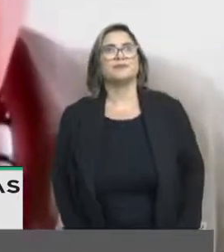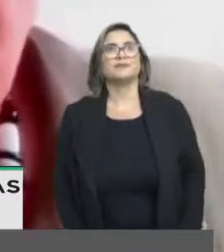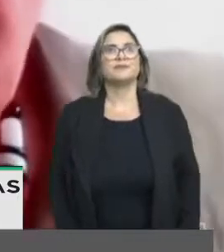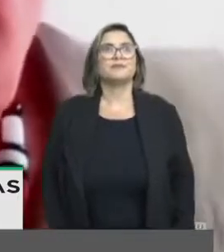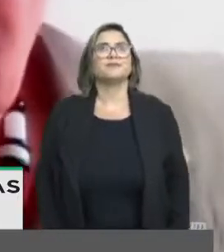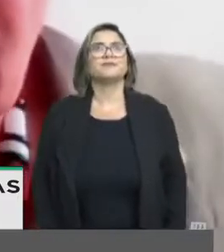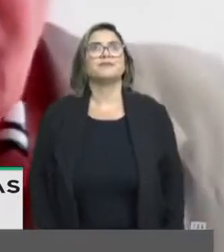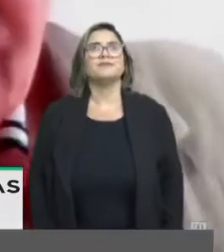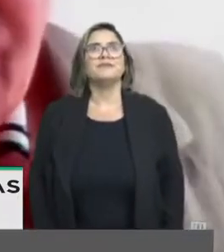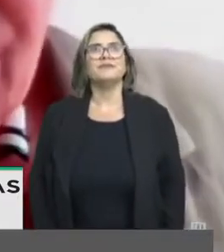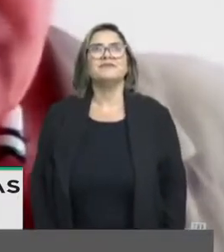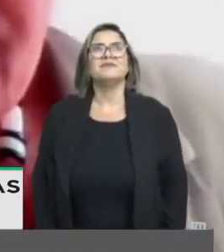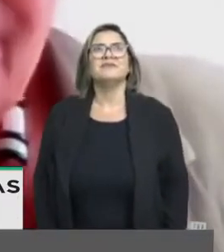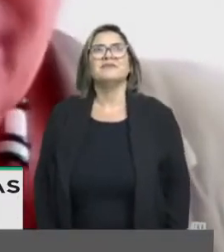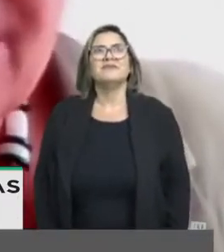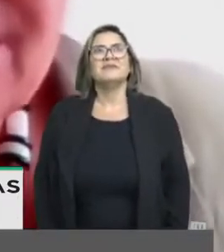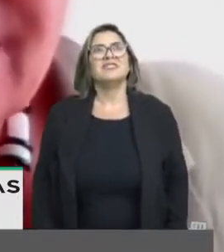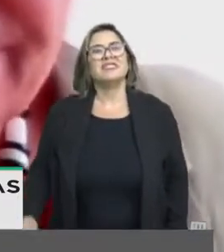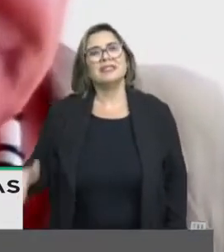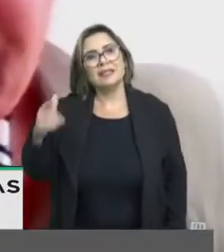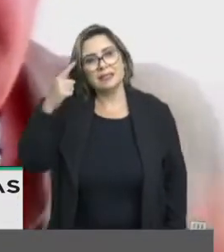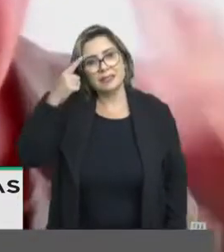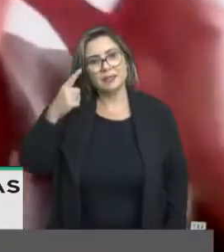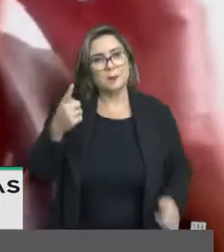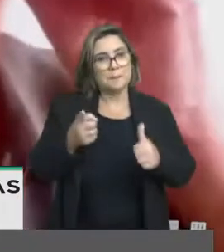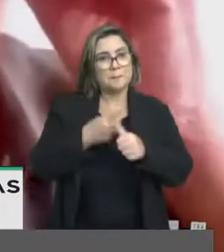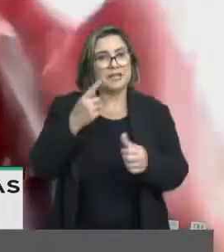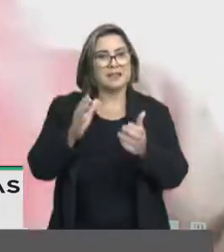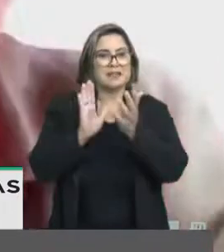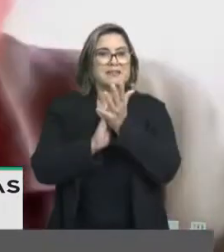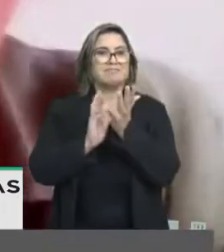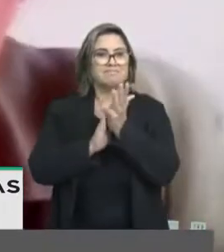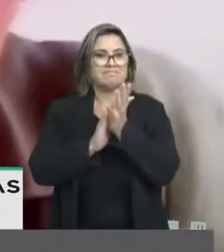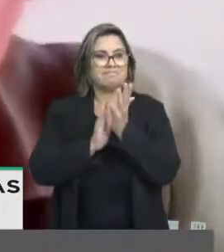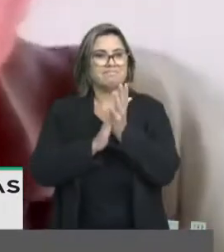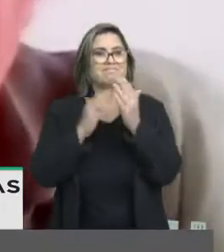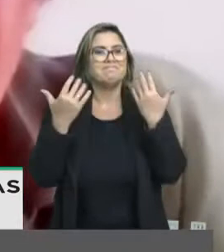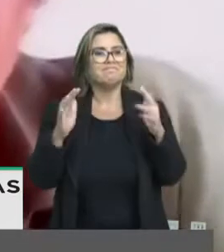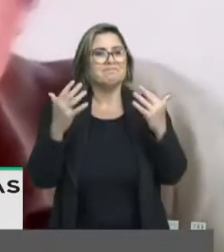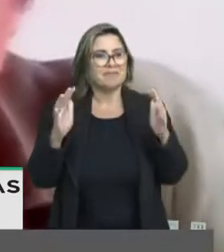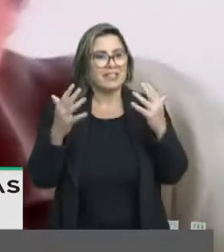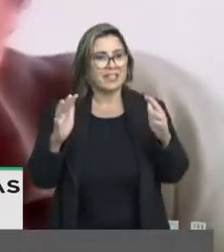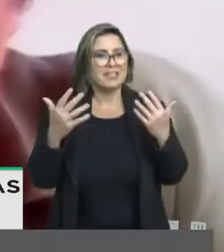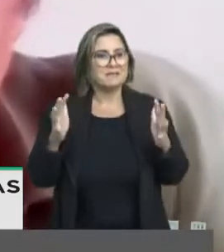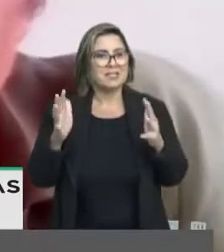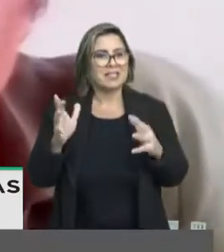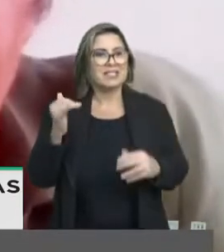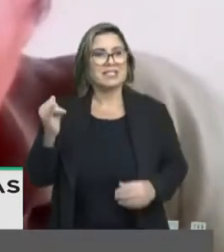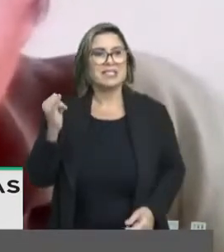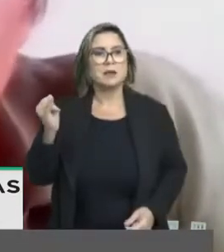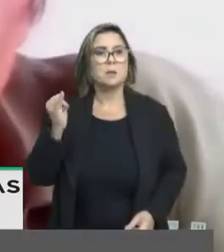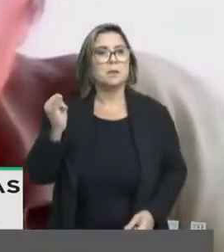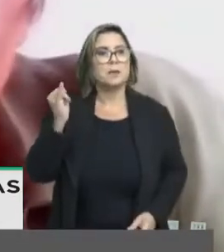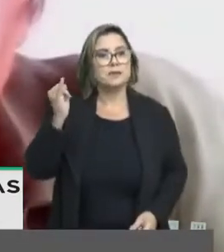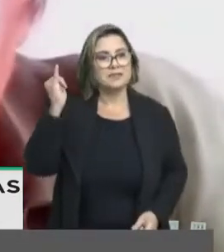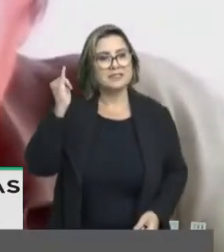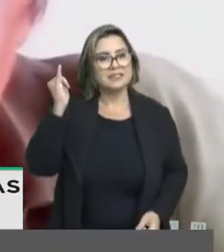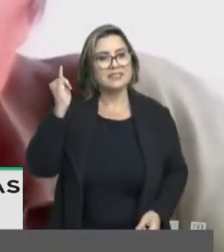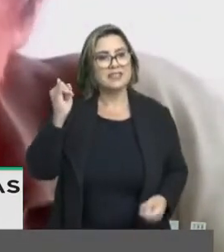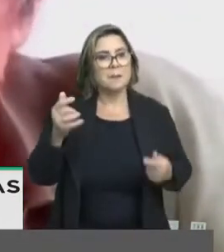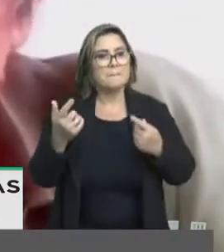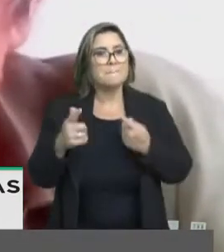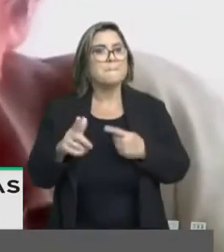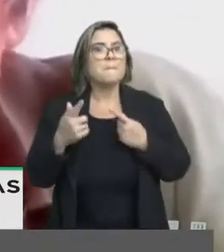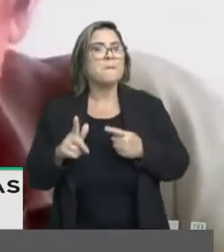Primeiro, deputado Otávio, queria lhe parabenizar. Essa é uma discussão extremamente importante, até porque provocou